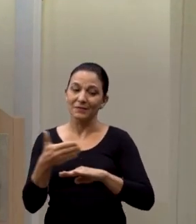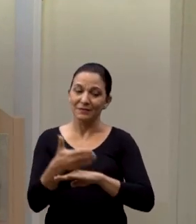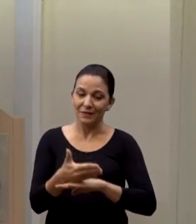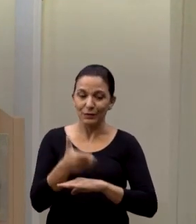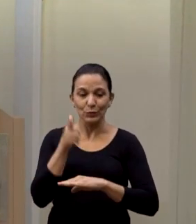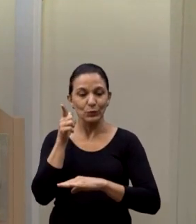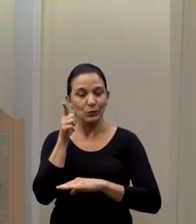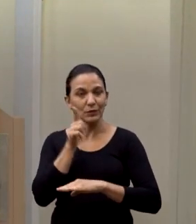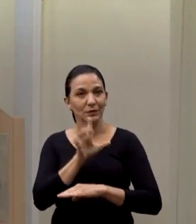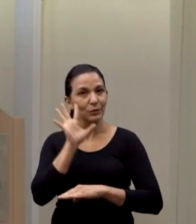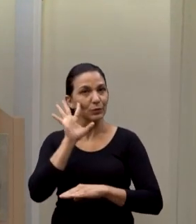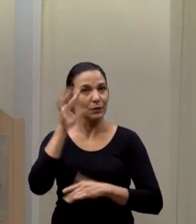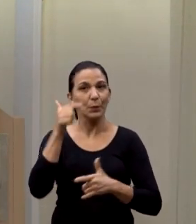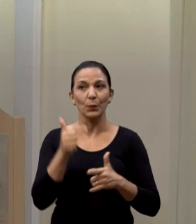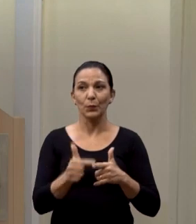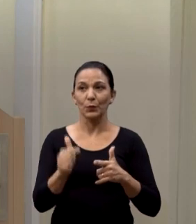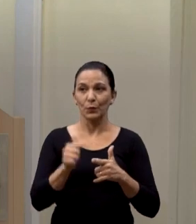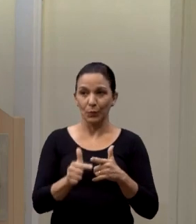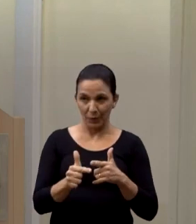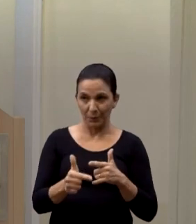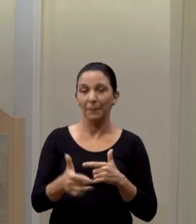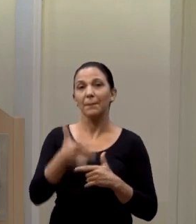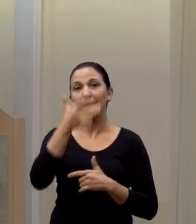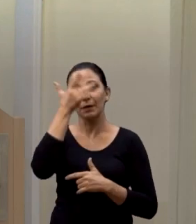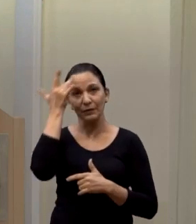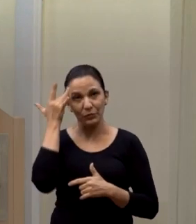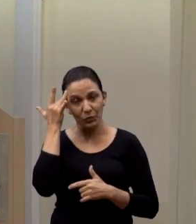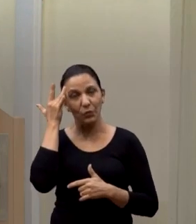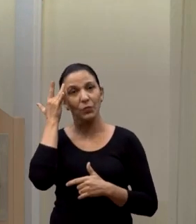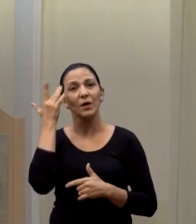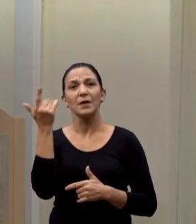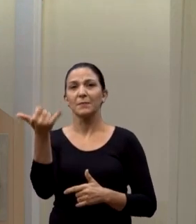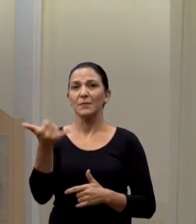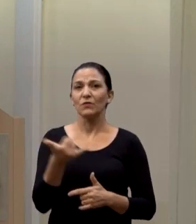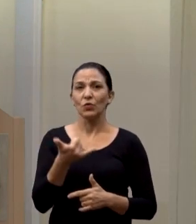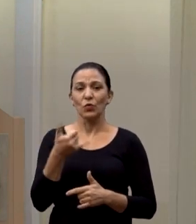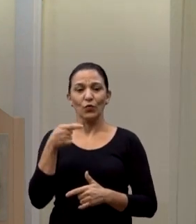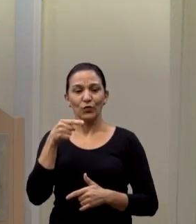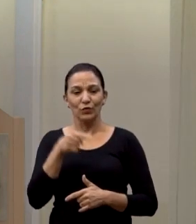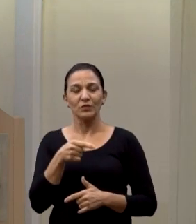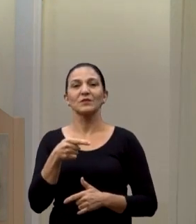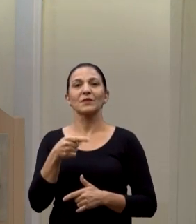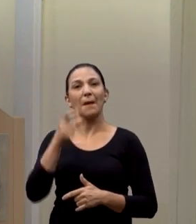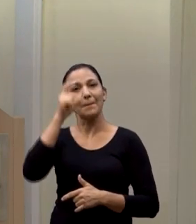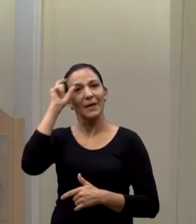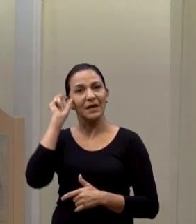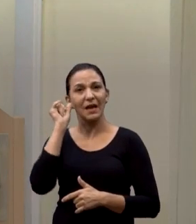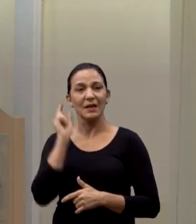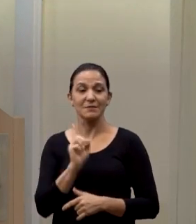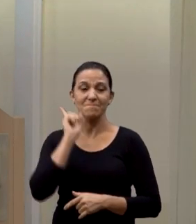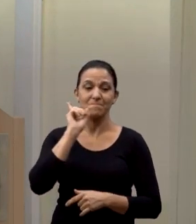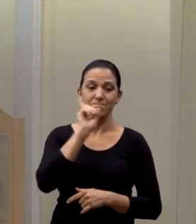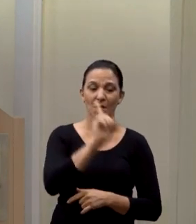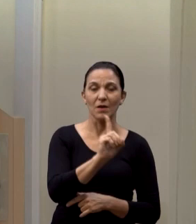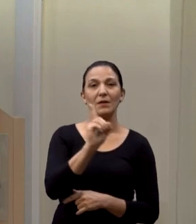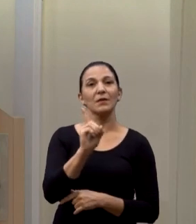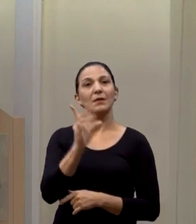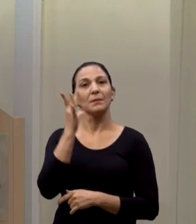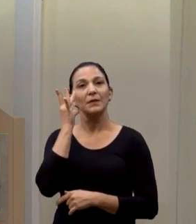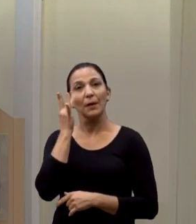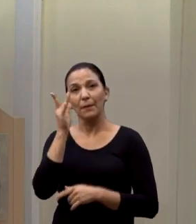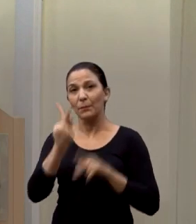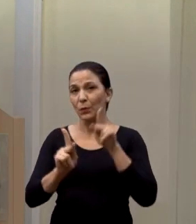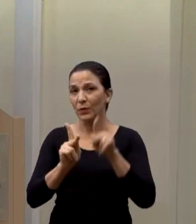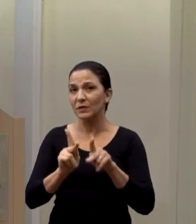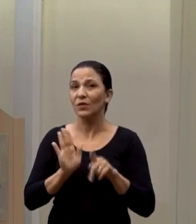Inclusive, aí a gente falou, você falou, as pessoas falaram que você esteve lá também. Eu acho que é isso, a população será beneficiada e é isso que